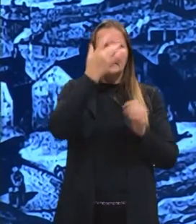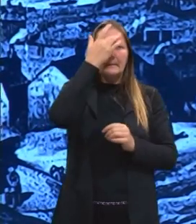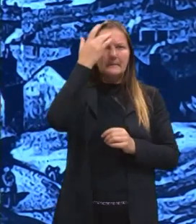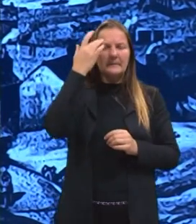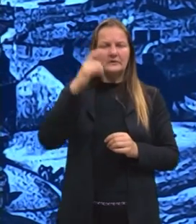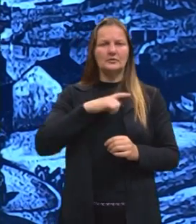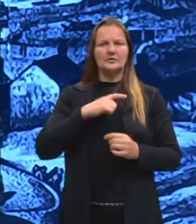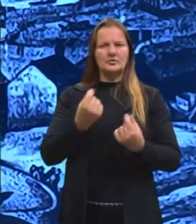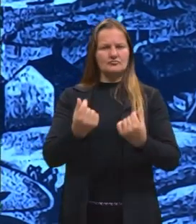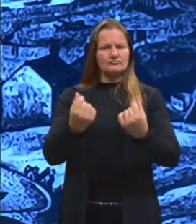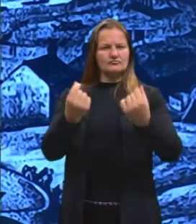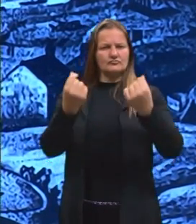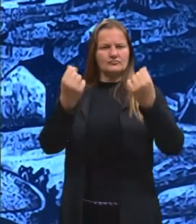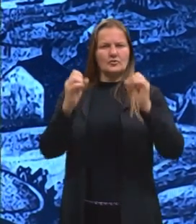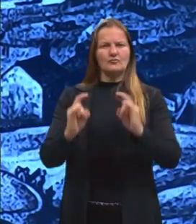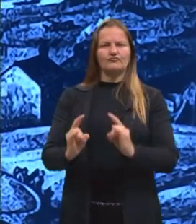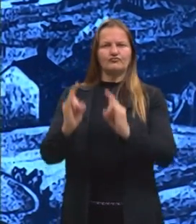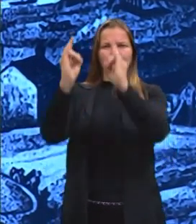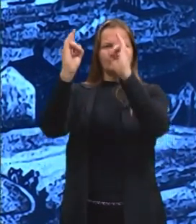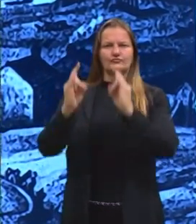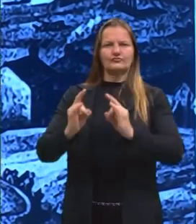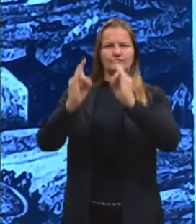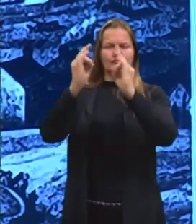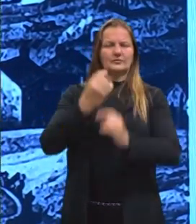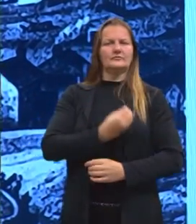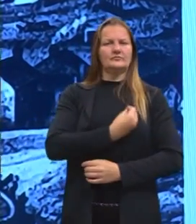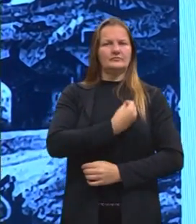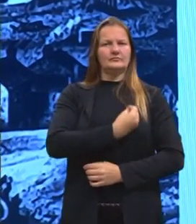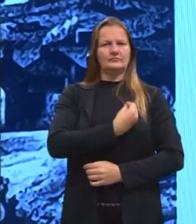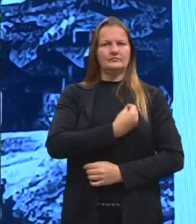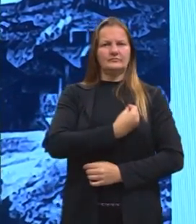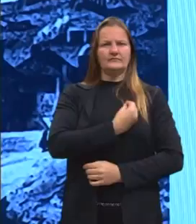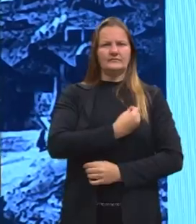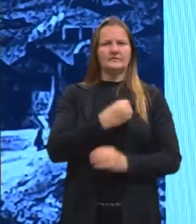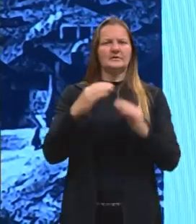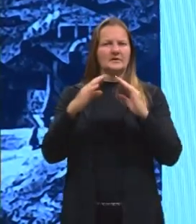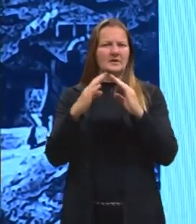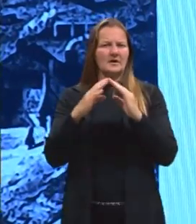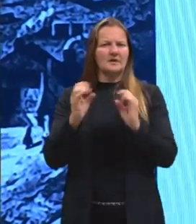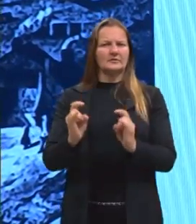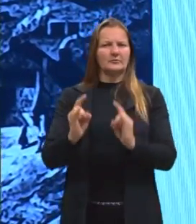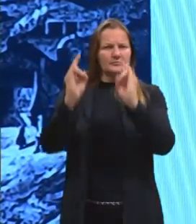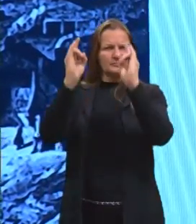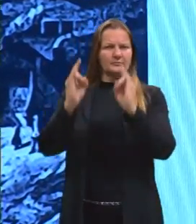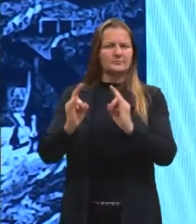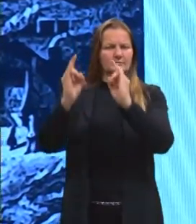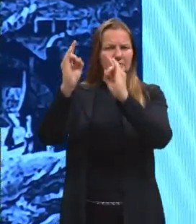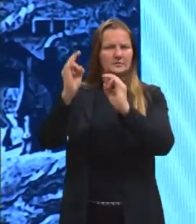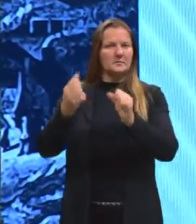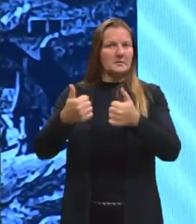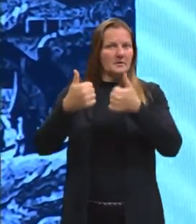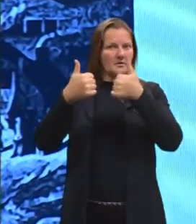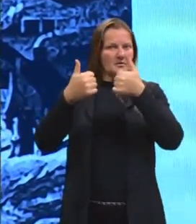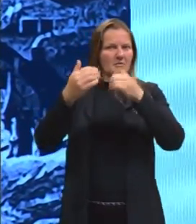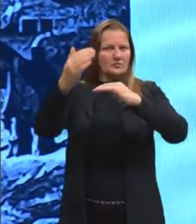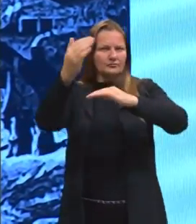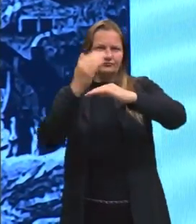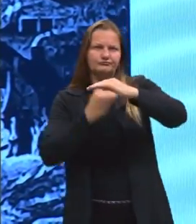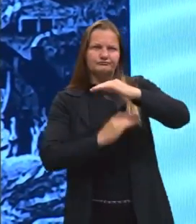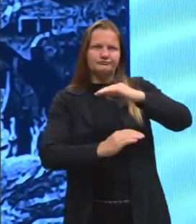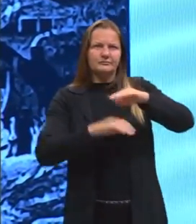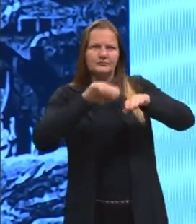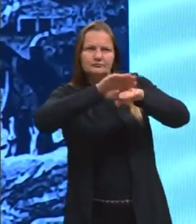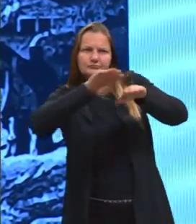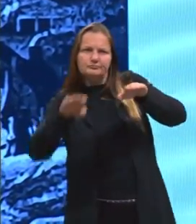têm esse, conseguem ter uma casa, né, um lar melhor, e algumas pessoas acabam